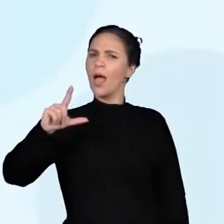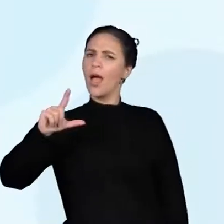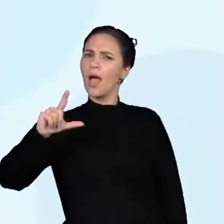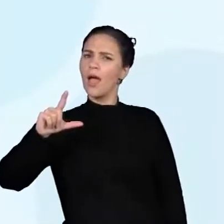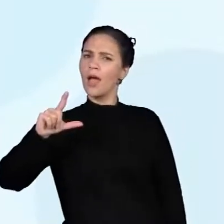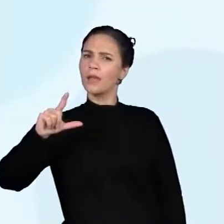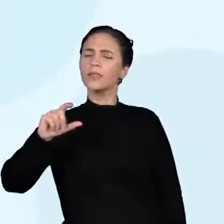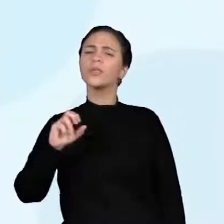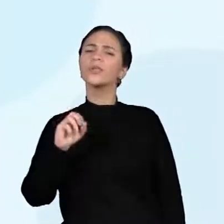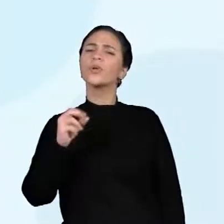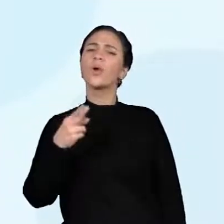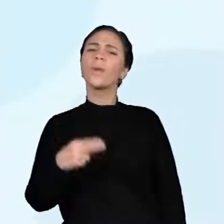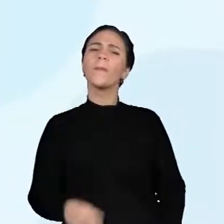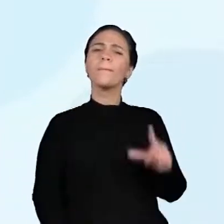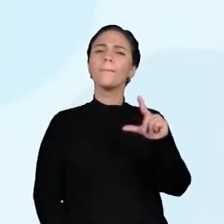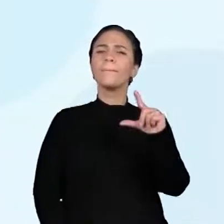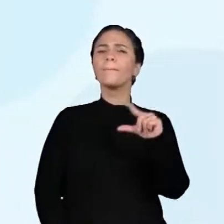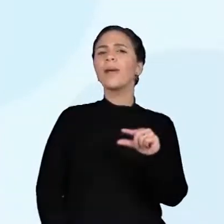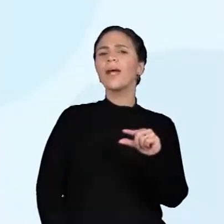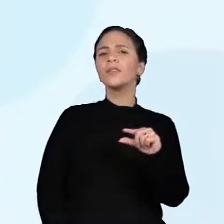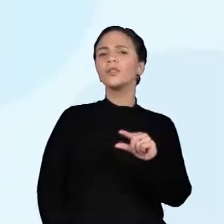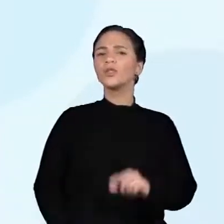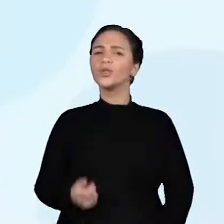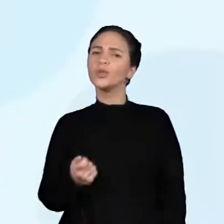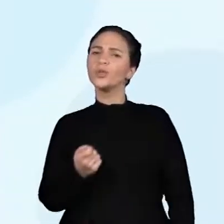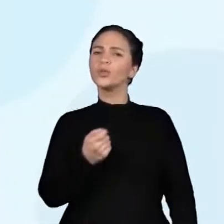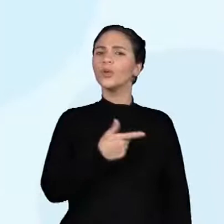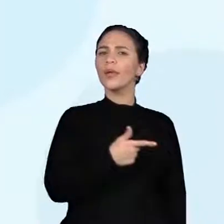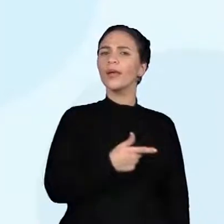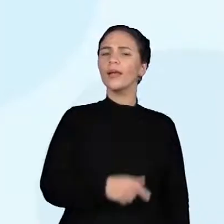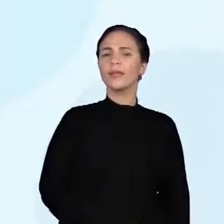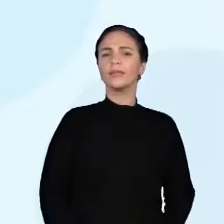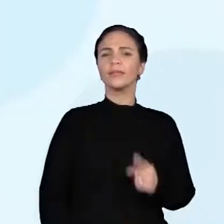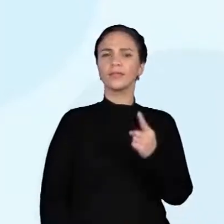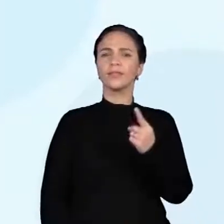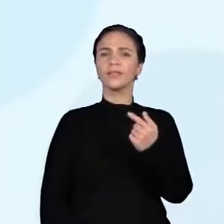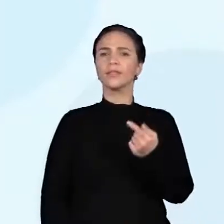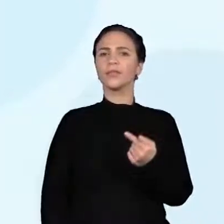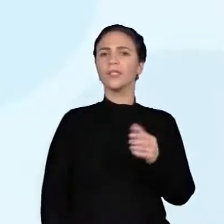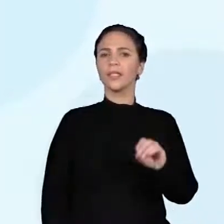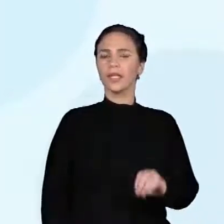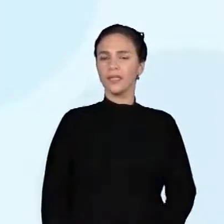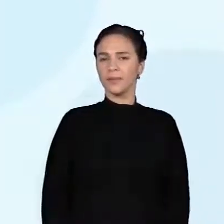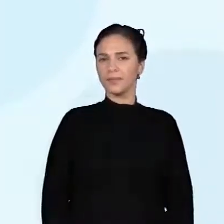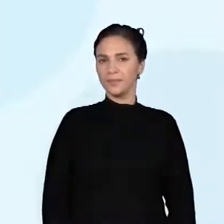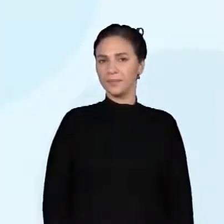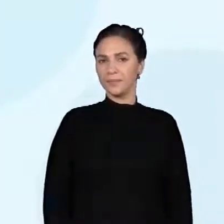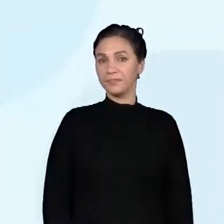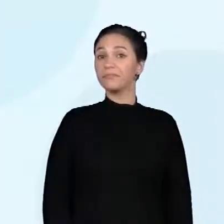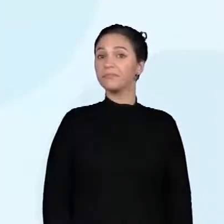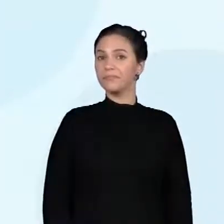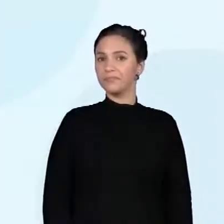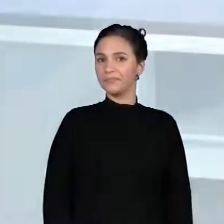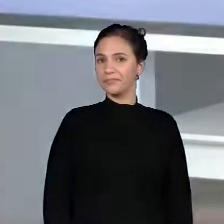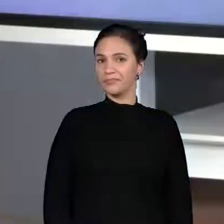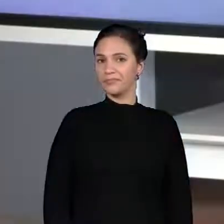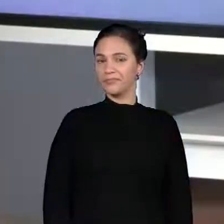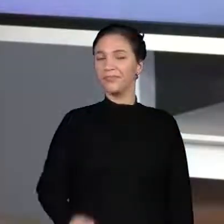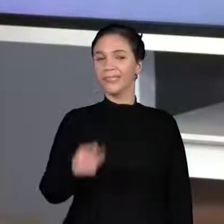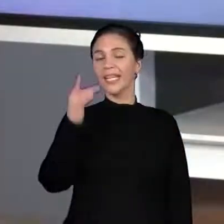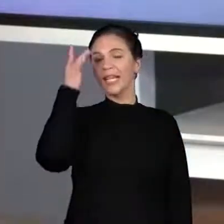Hum, será que vai dar mais ou menos que 170? O você acha?